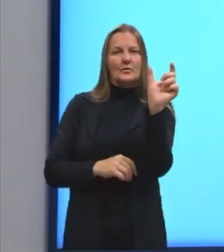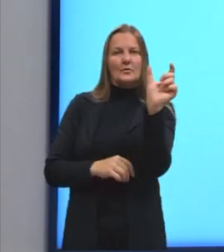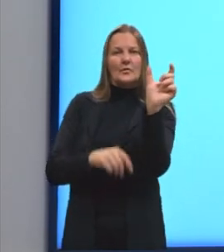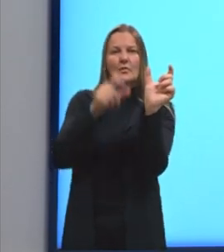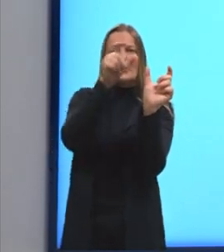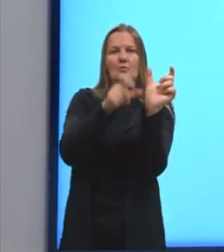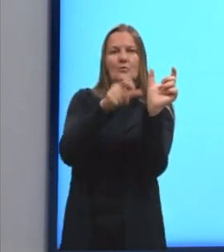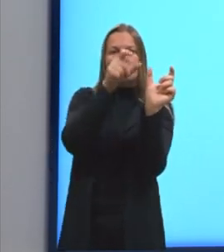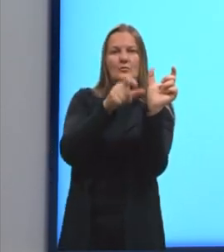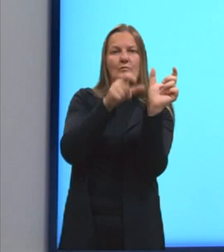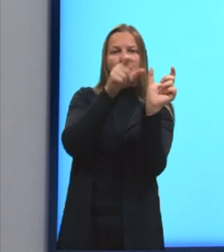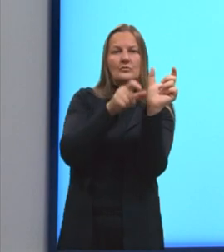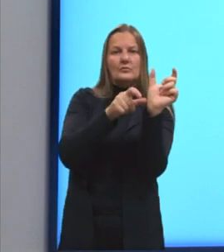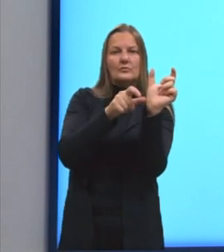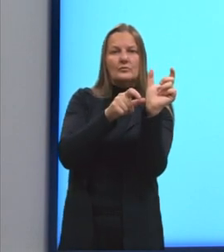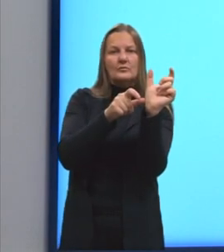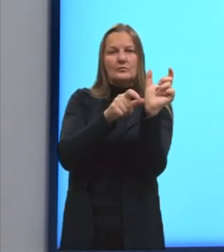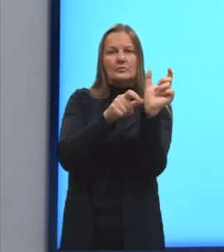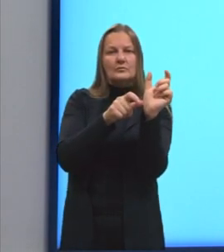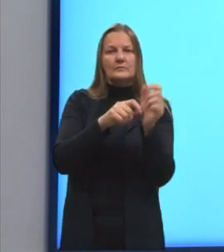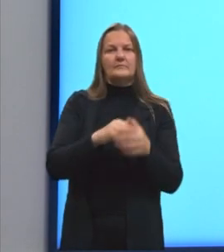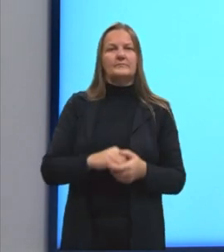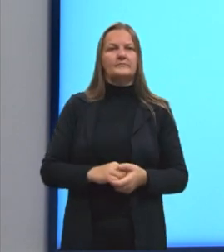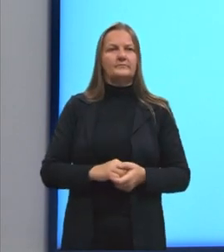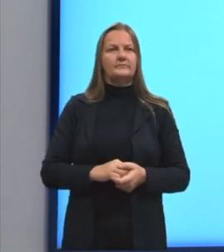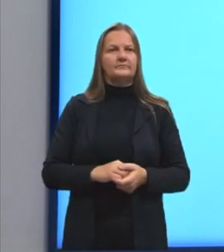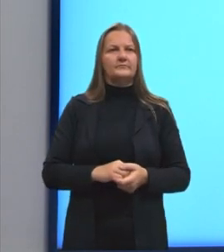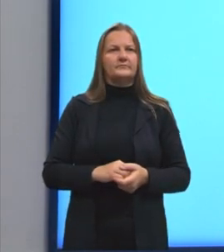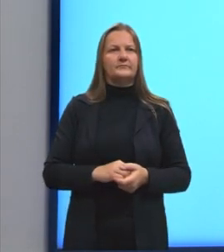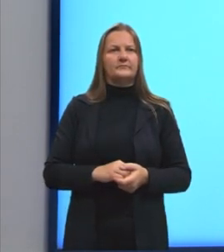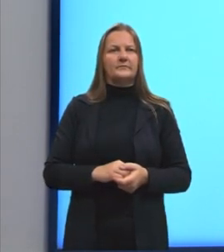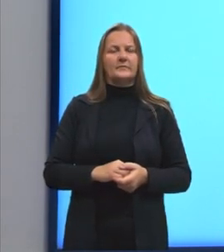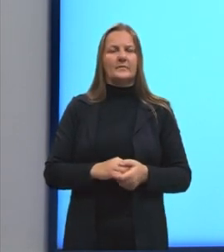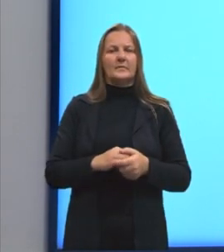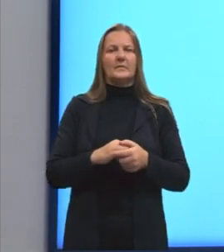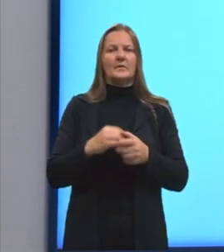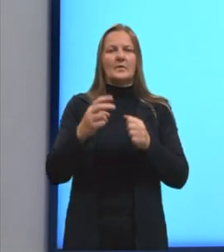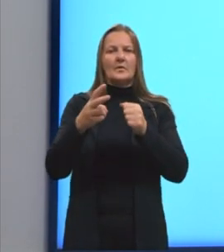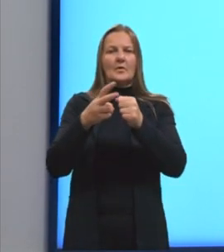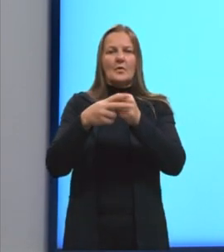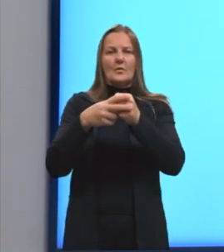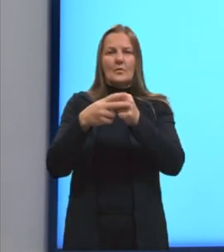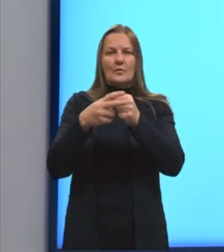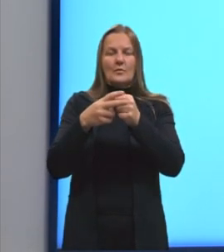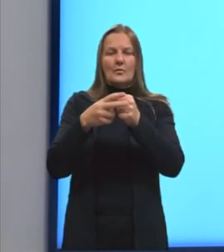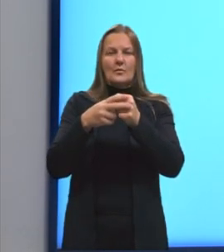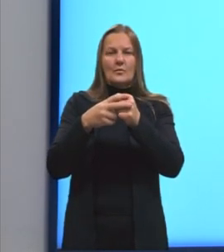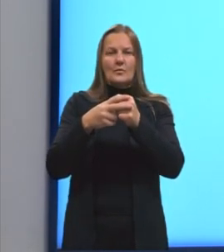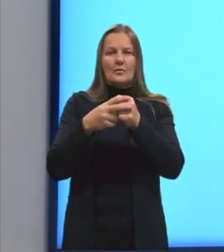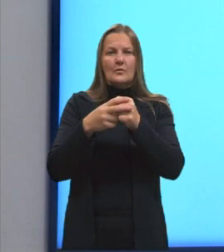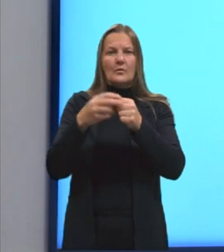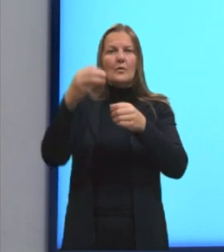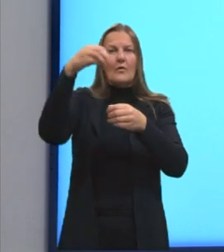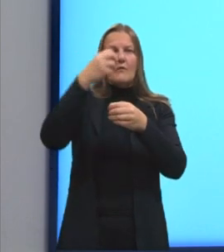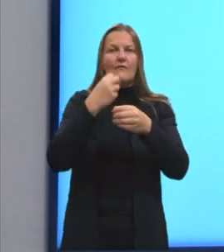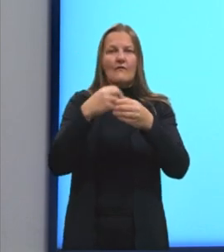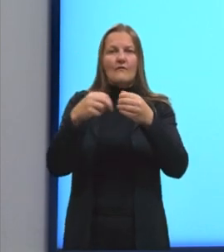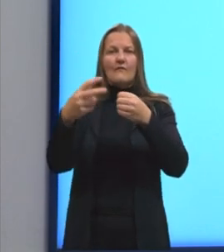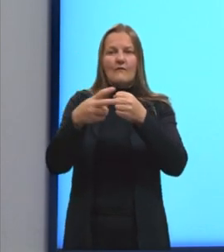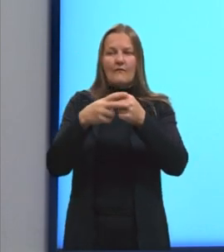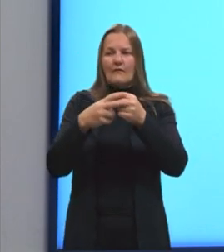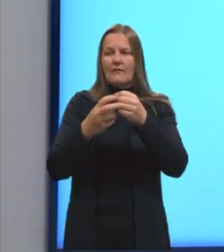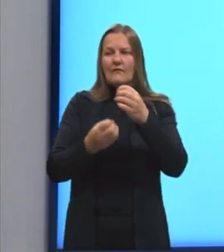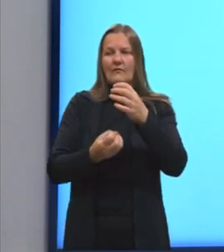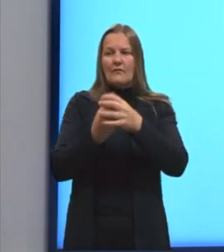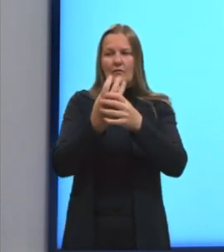sujeito. Eu tenho aqui a nossa locução verbal. E eu tenho aqui a preposição